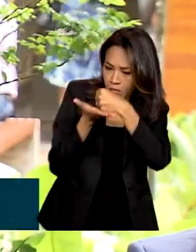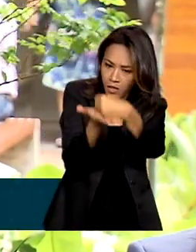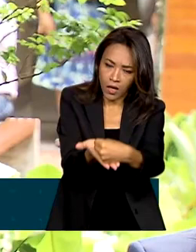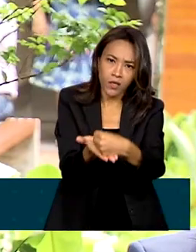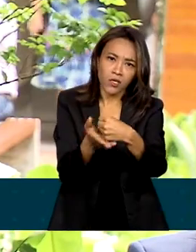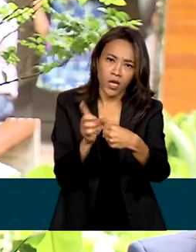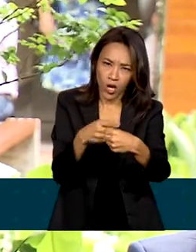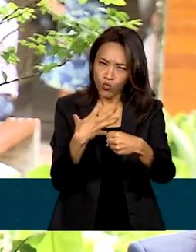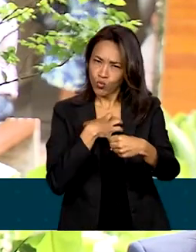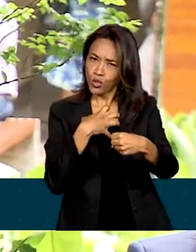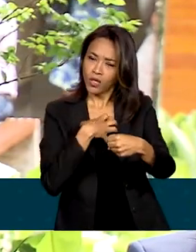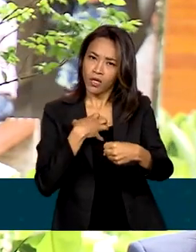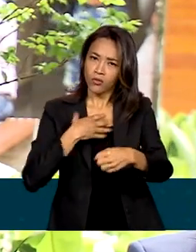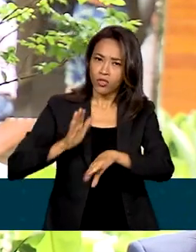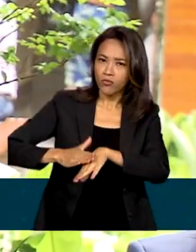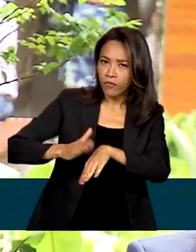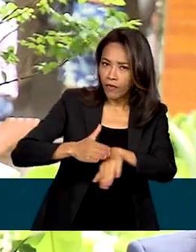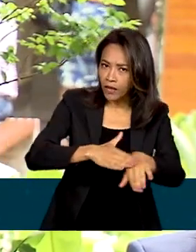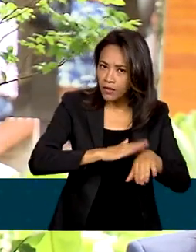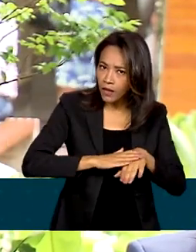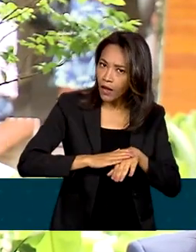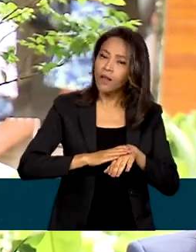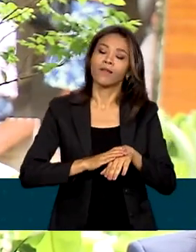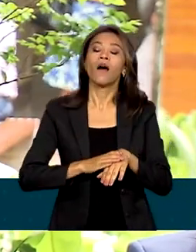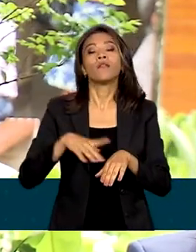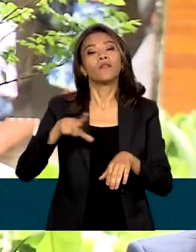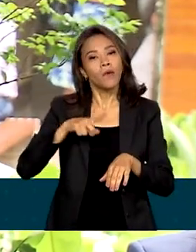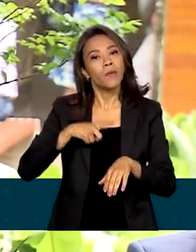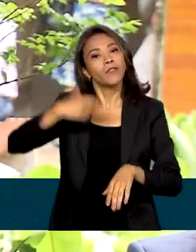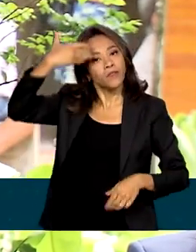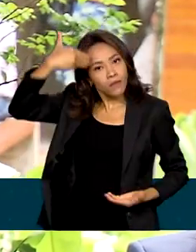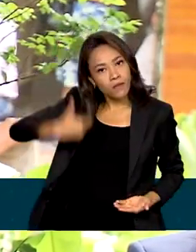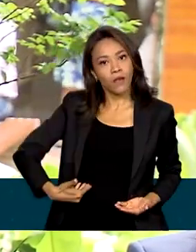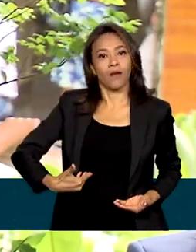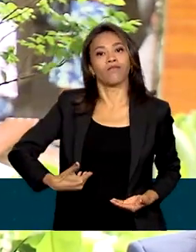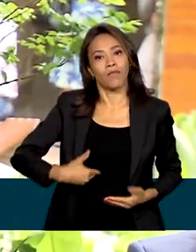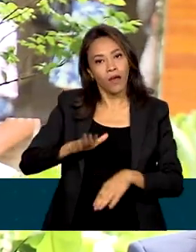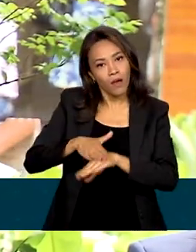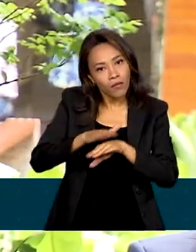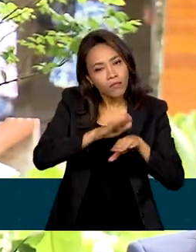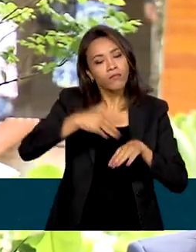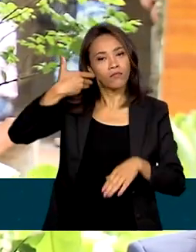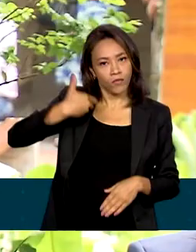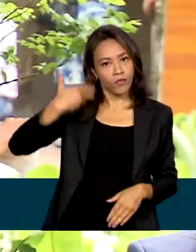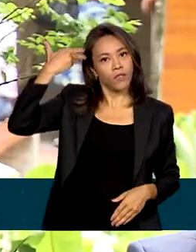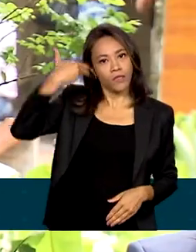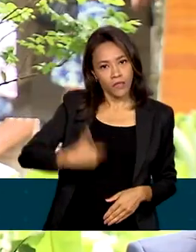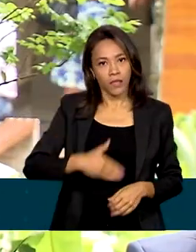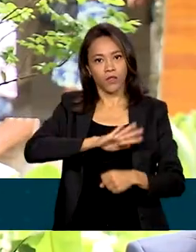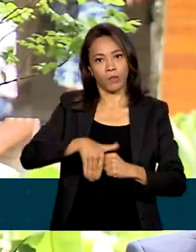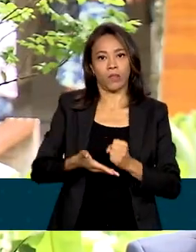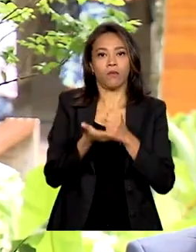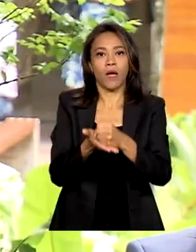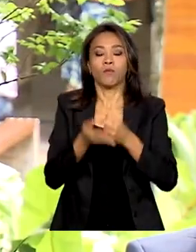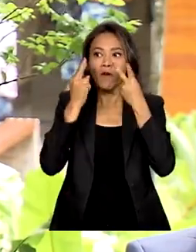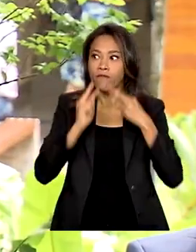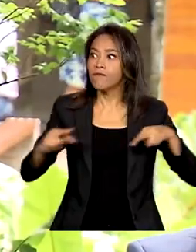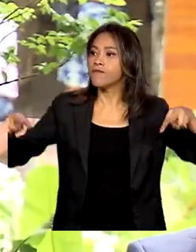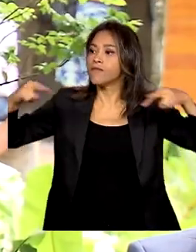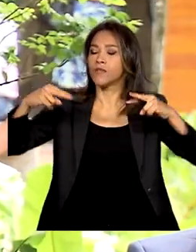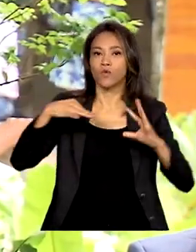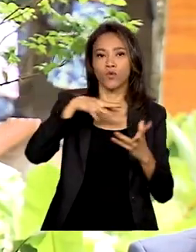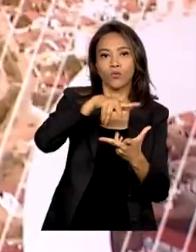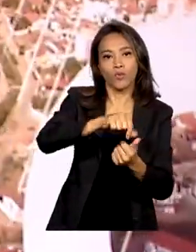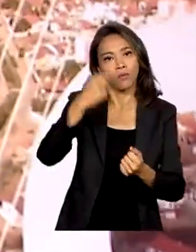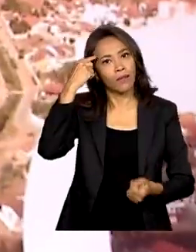de fazer. A sustentabilidade é também uma maneira de ser, sobretudo uma maneira de ser, uma visão de mundo, um ideal